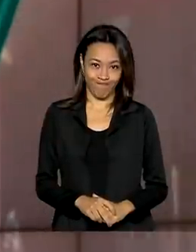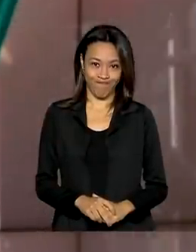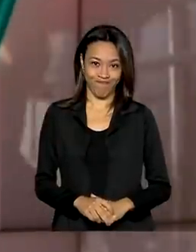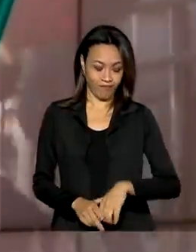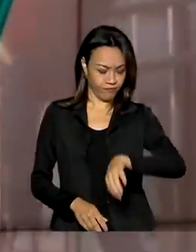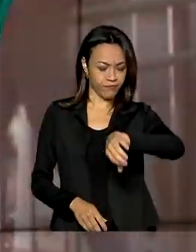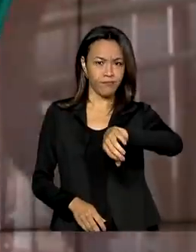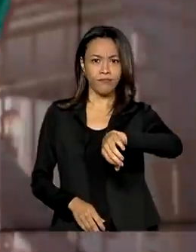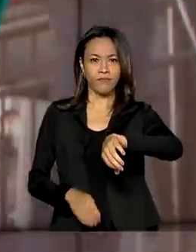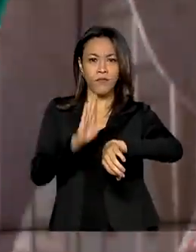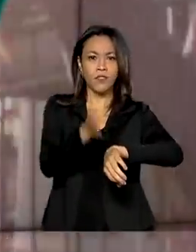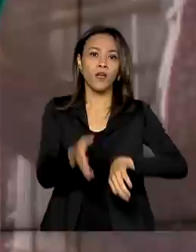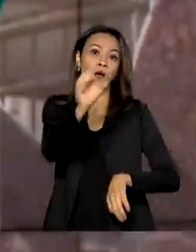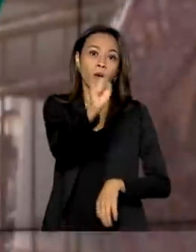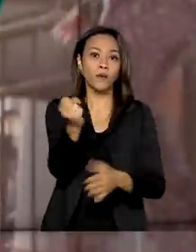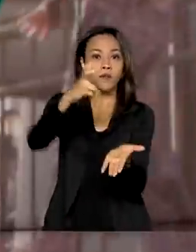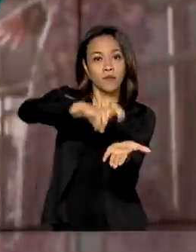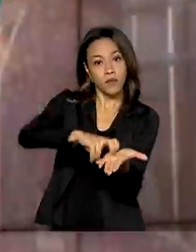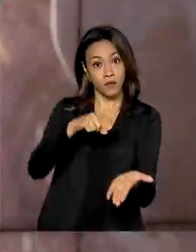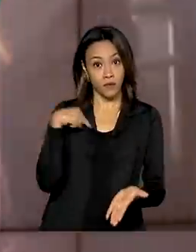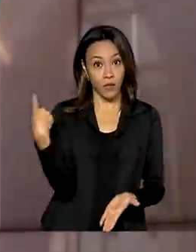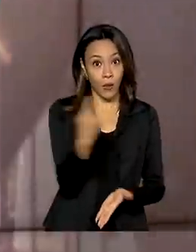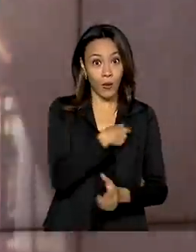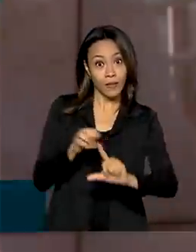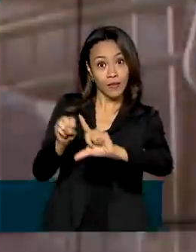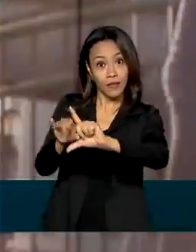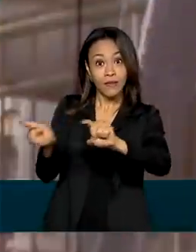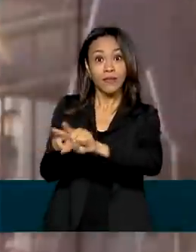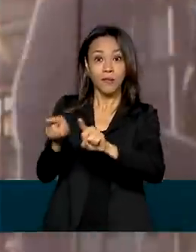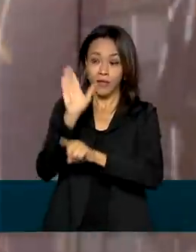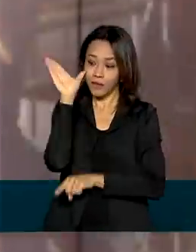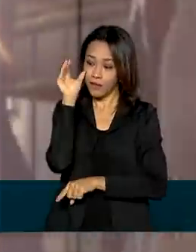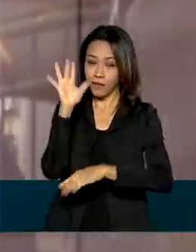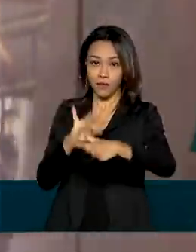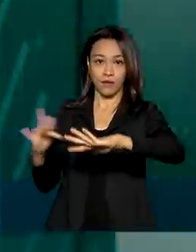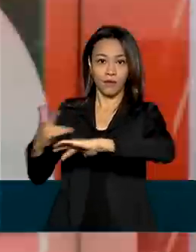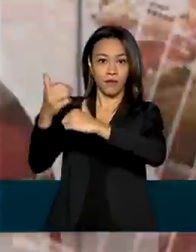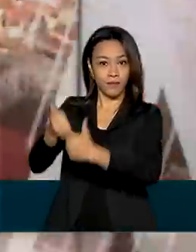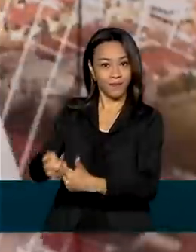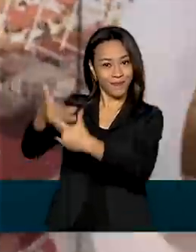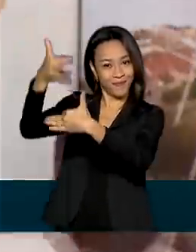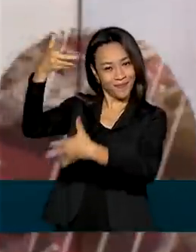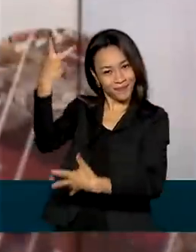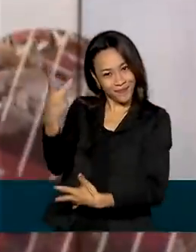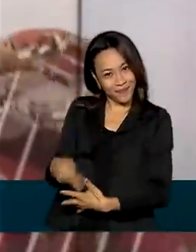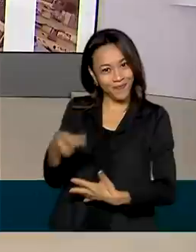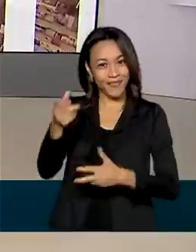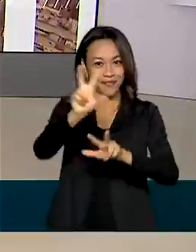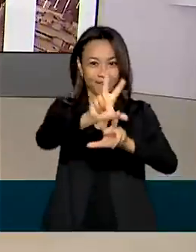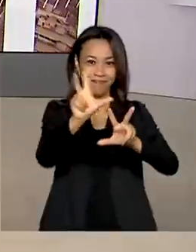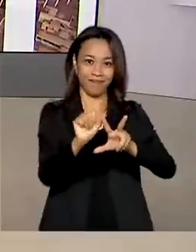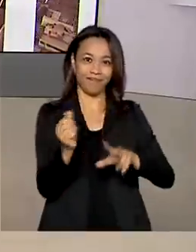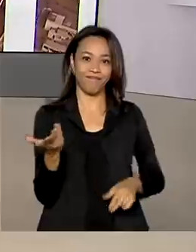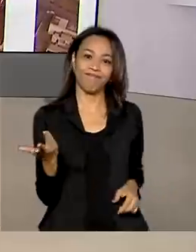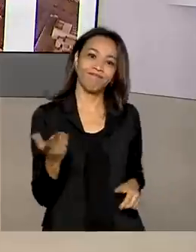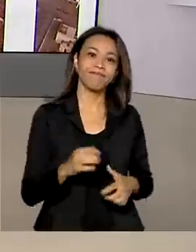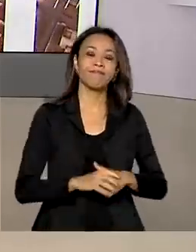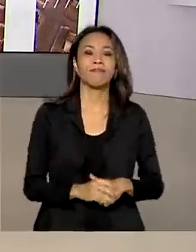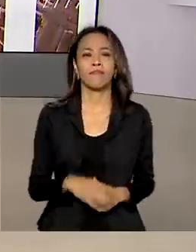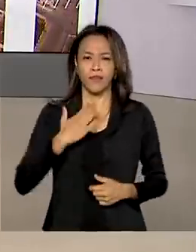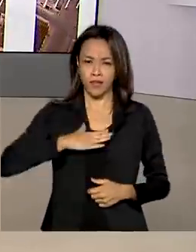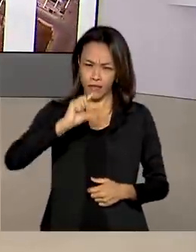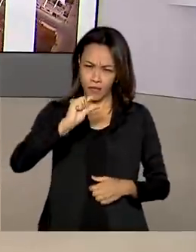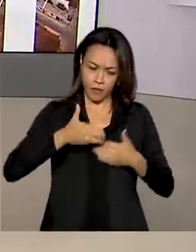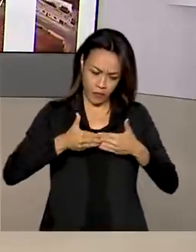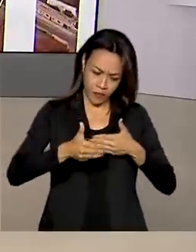Agora, 8 horas da manhã, nós estamos ao vivo também pelas redes sociais da TV Brasil. Daqui a pouco,